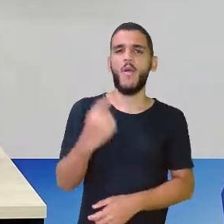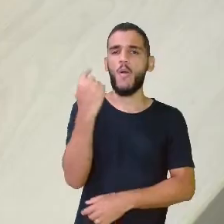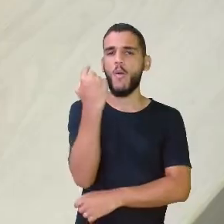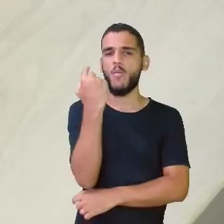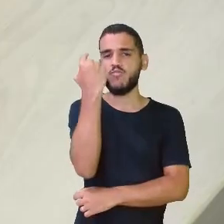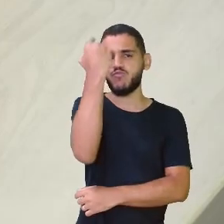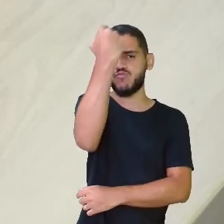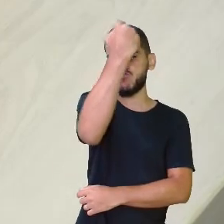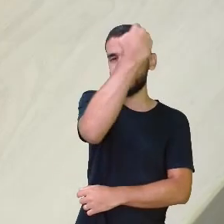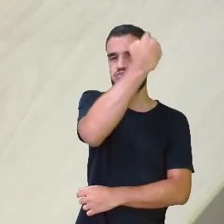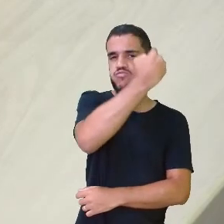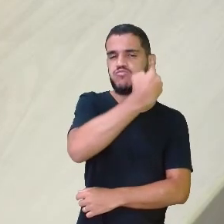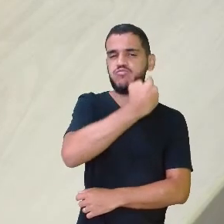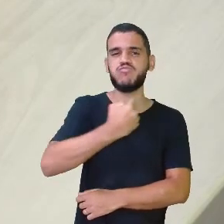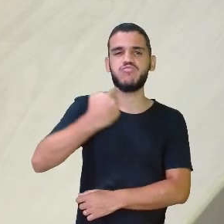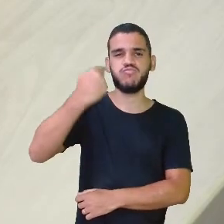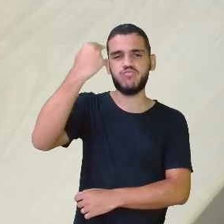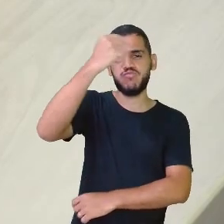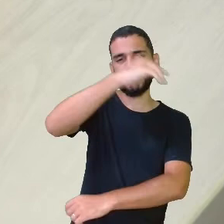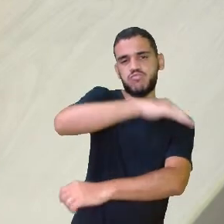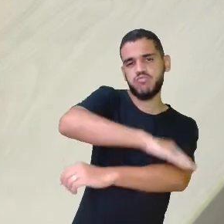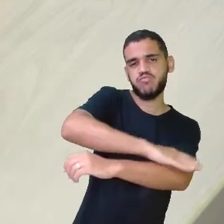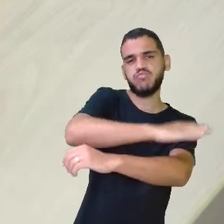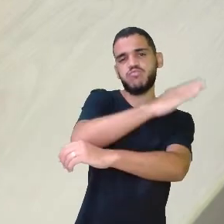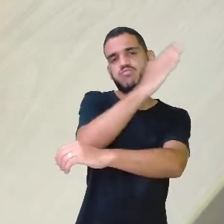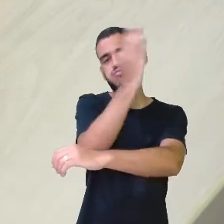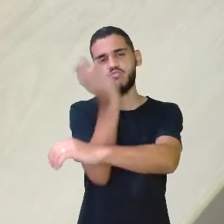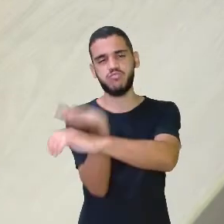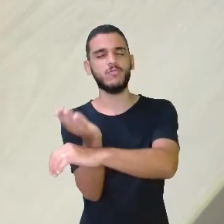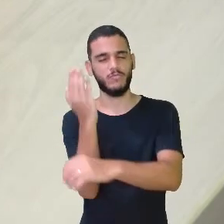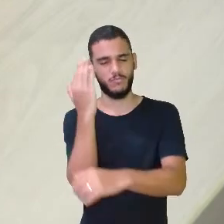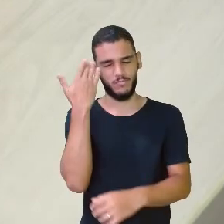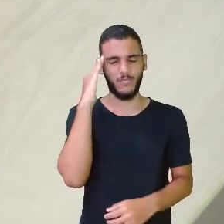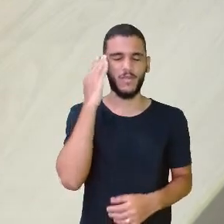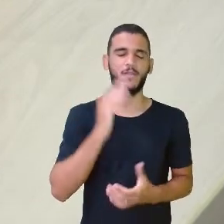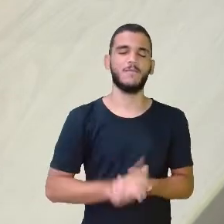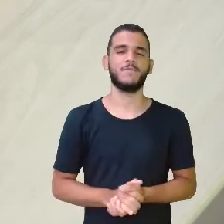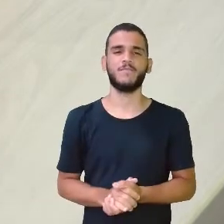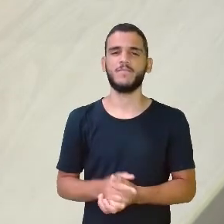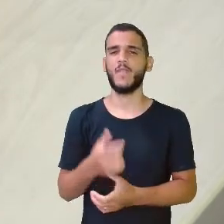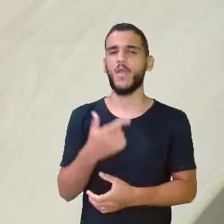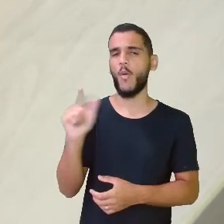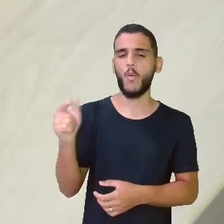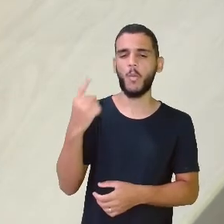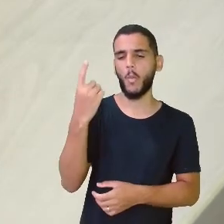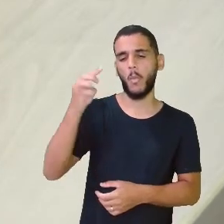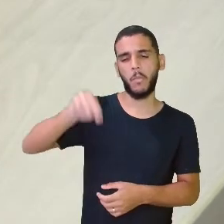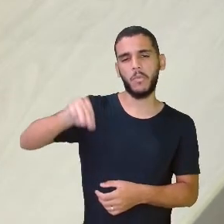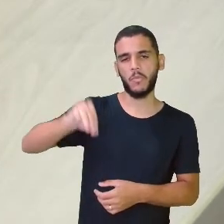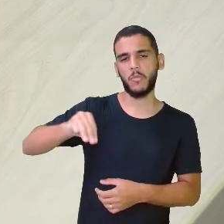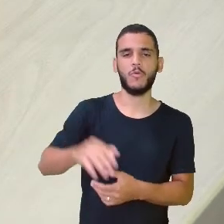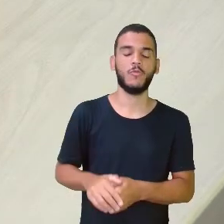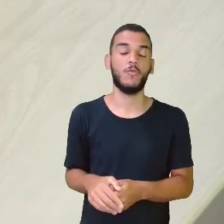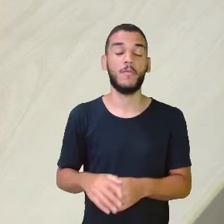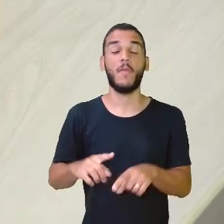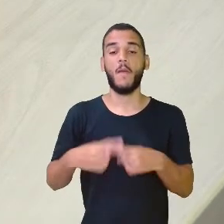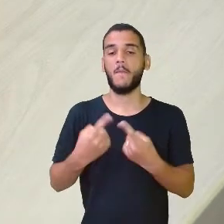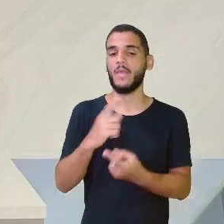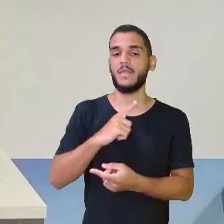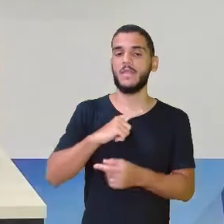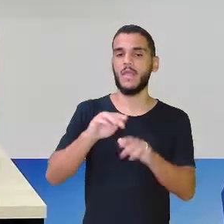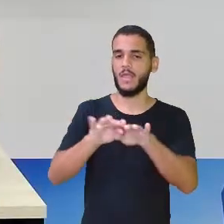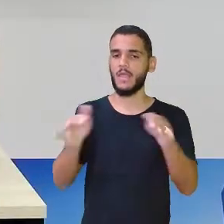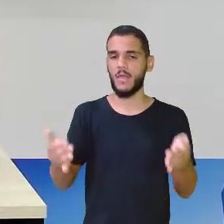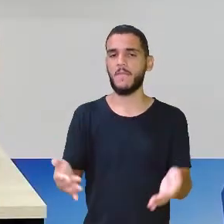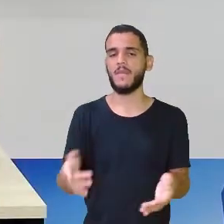ou seja, 24 horas. Tem umas que medem apenas 1 minuto. Essa aqui, ela tem 3 minutinhos, tá certo?